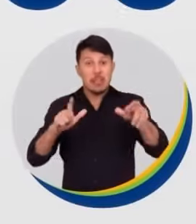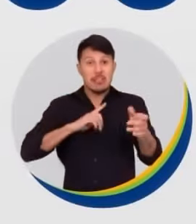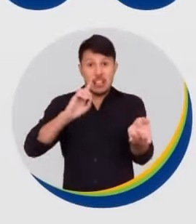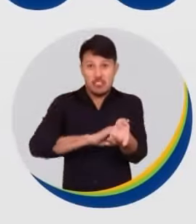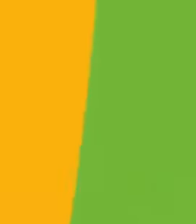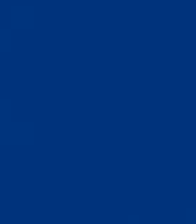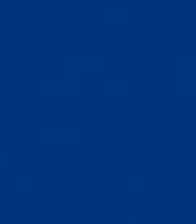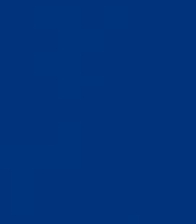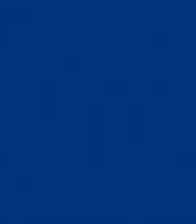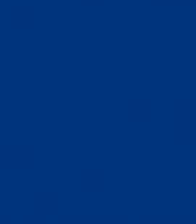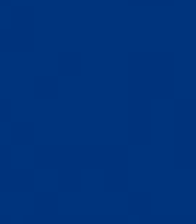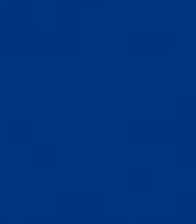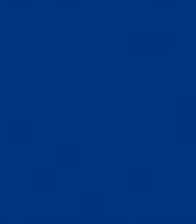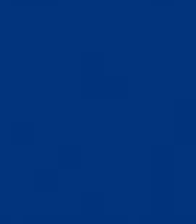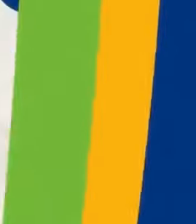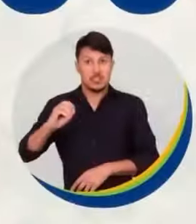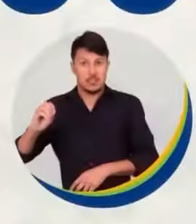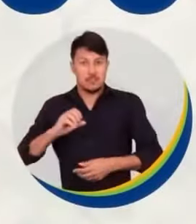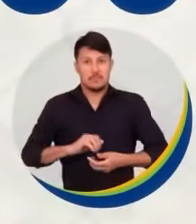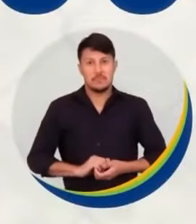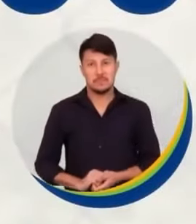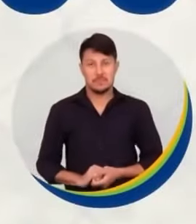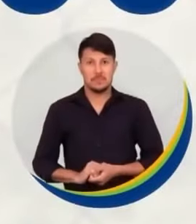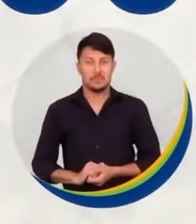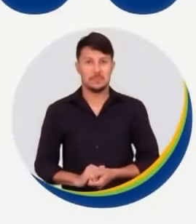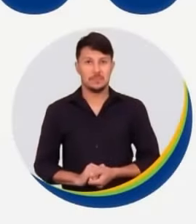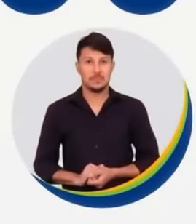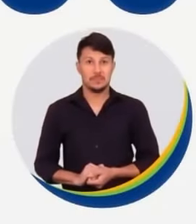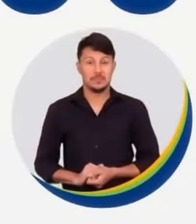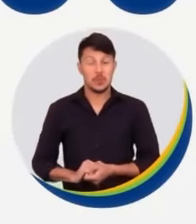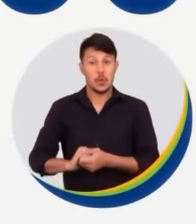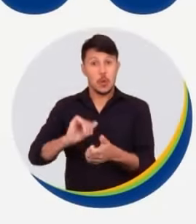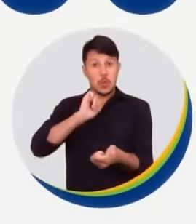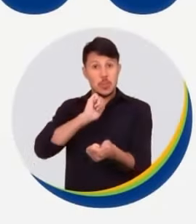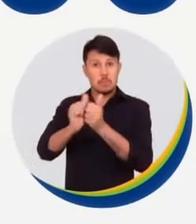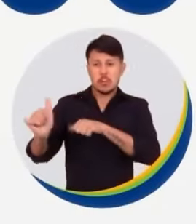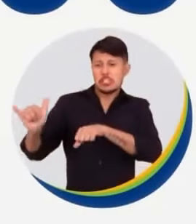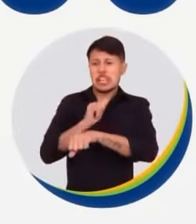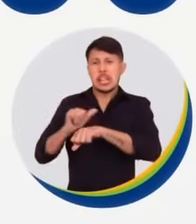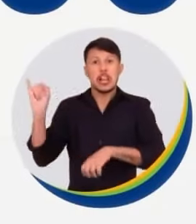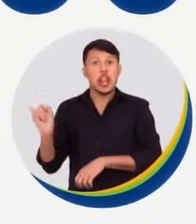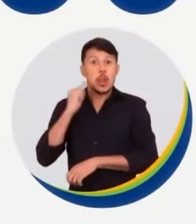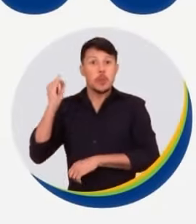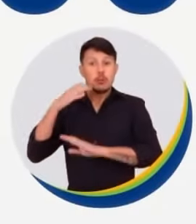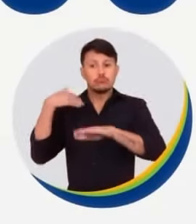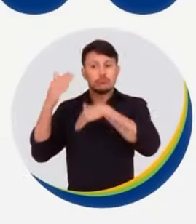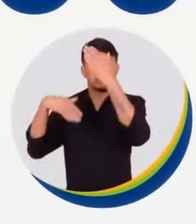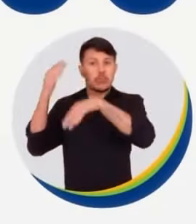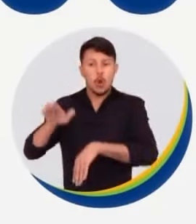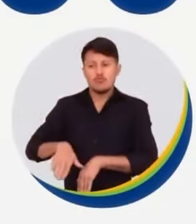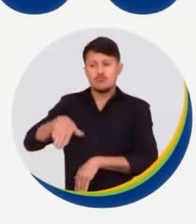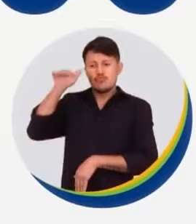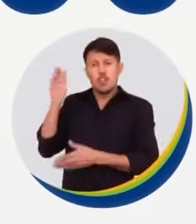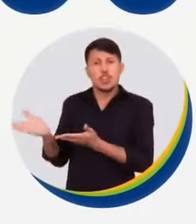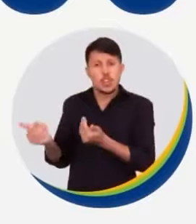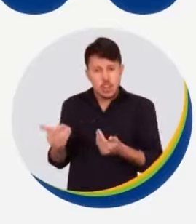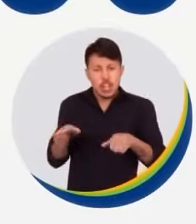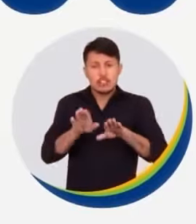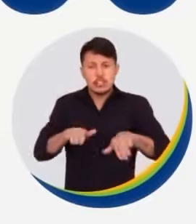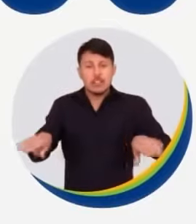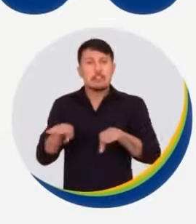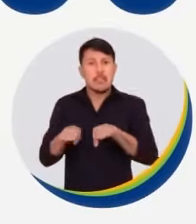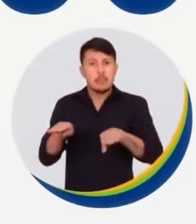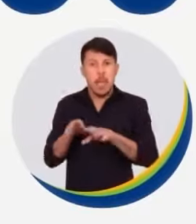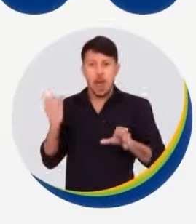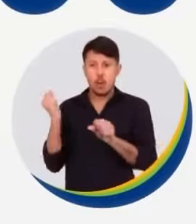-000. PSD 55. O esporte é uma ferramenta importante para o desenvolvimento de jovens e crianças. Reformamos mais de 35